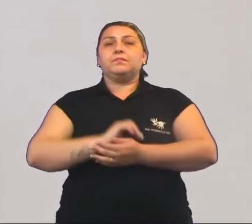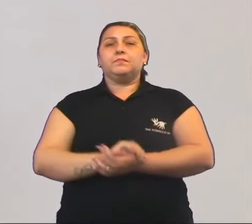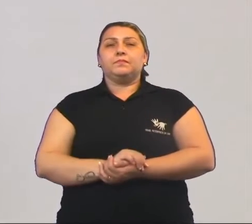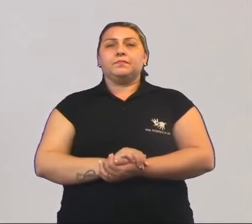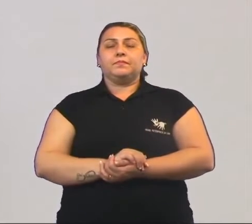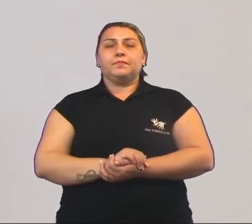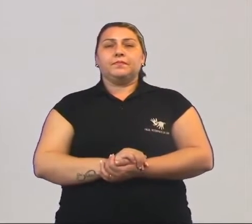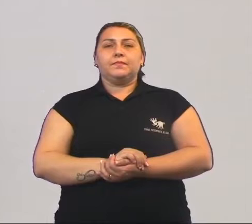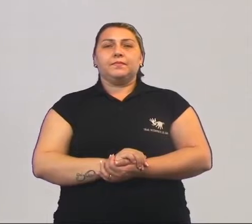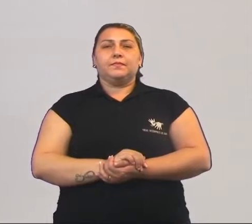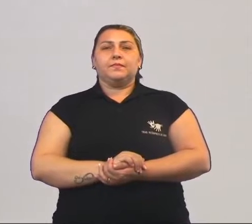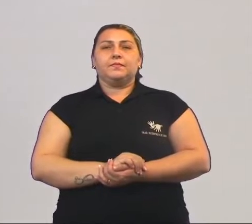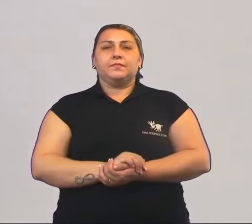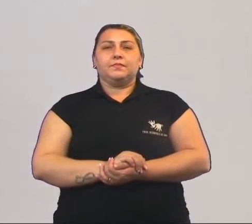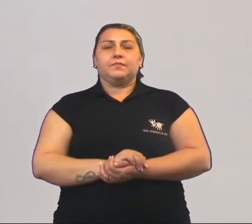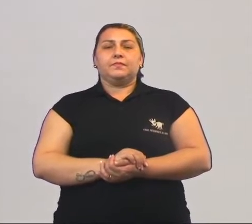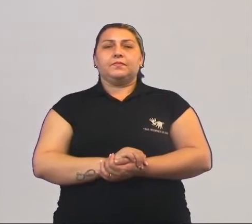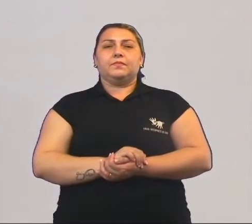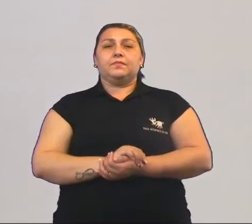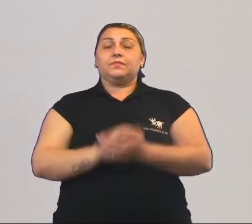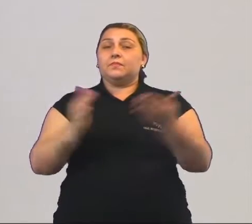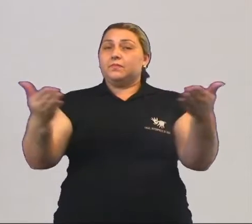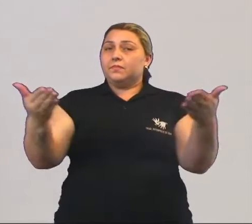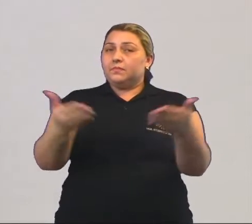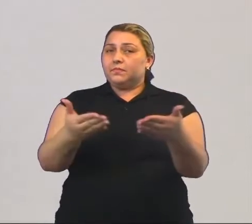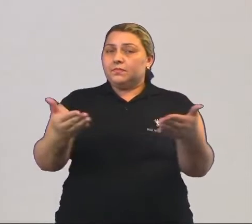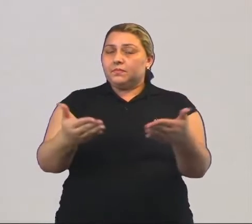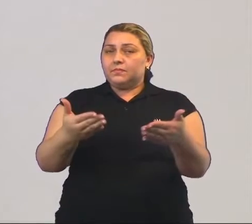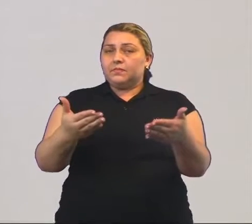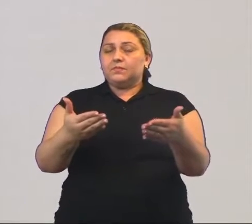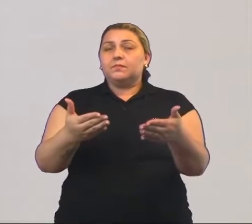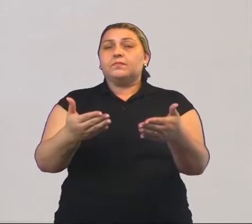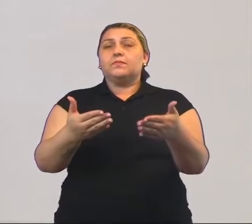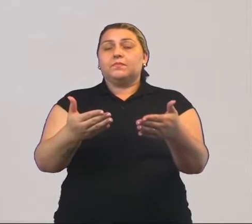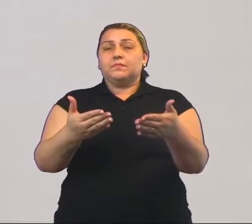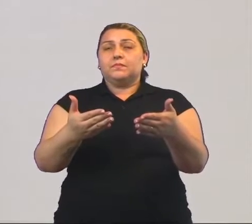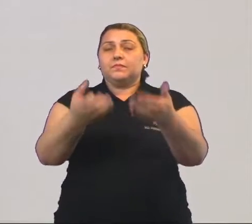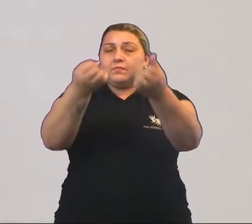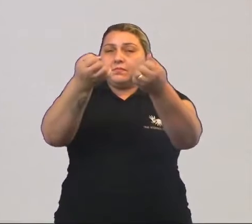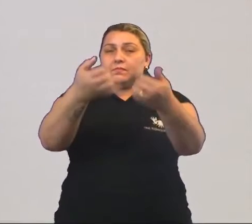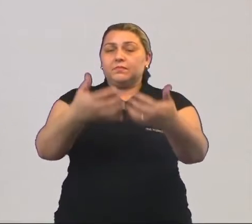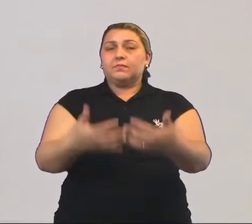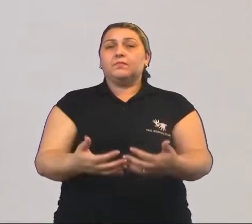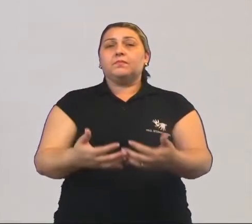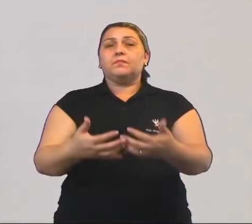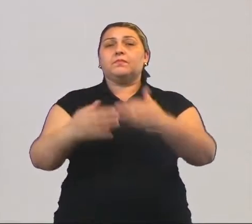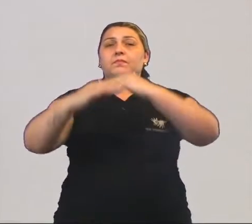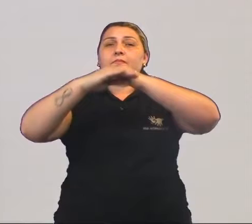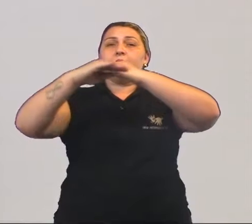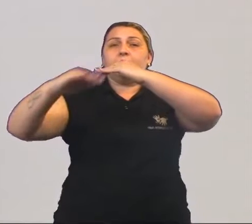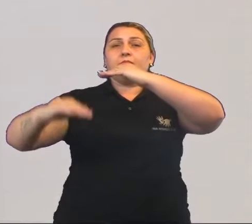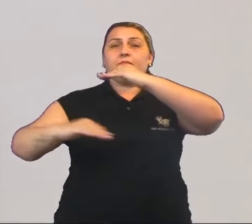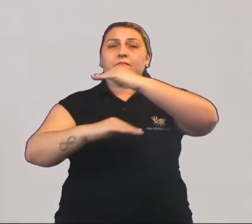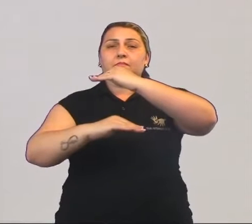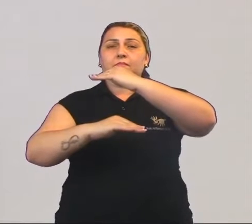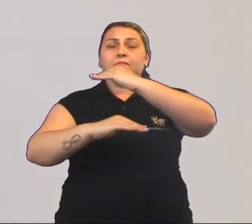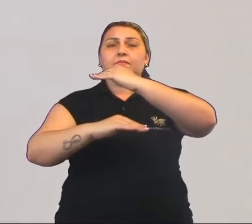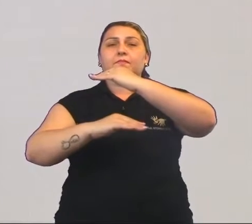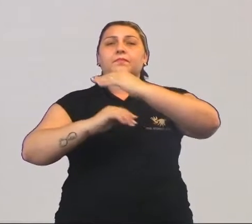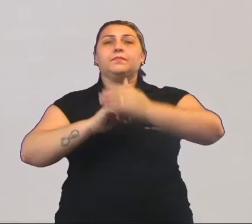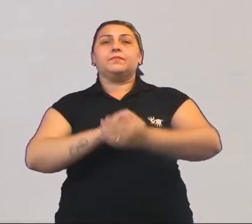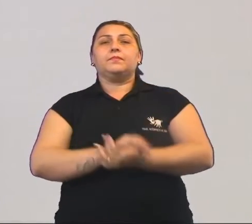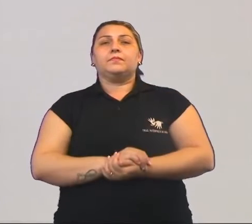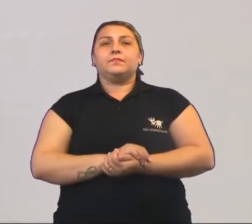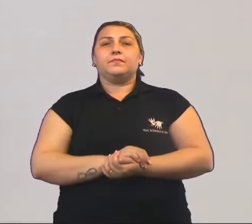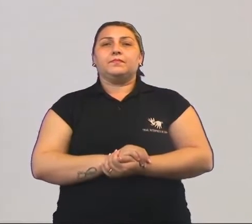primeira série do Ensino Médio. E hoje nós iremos tratar a respeito da desigualdade